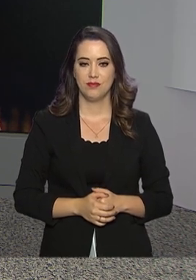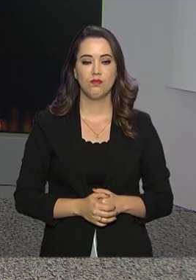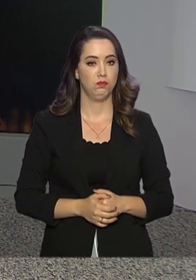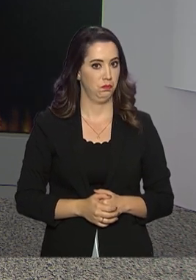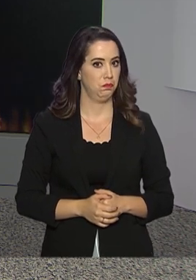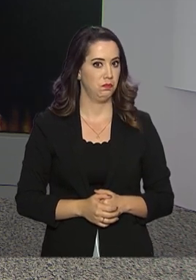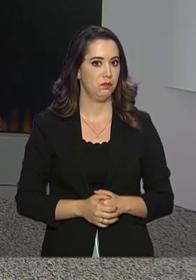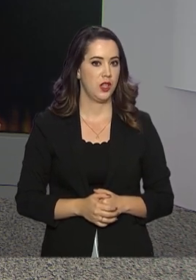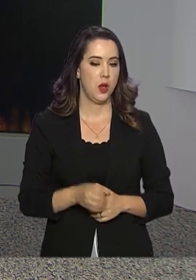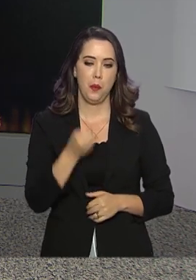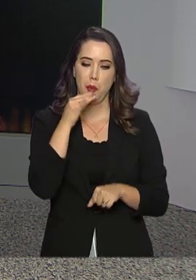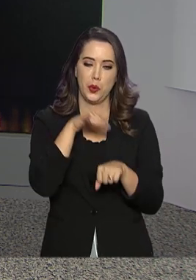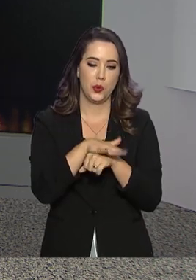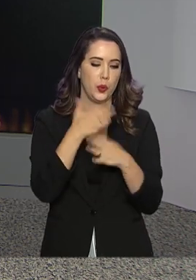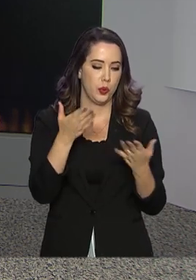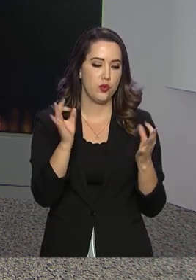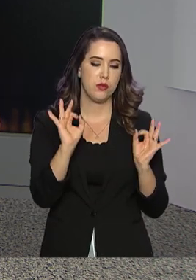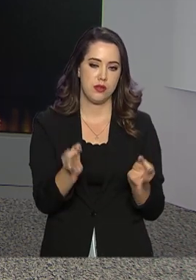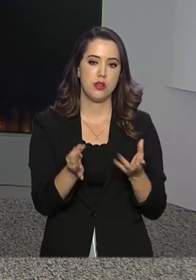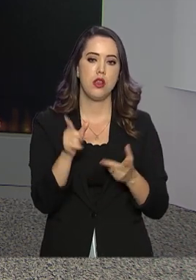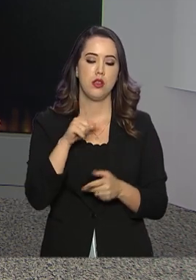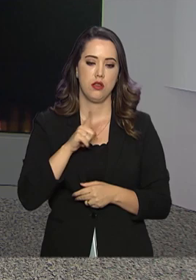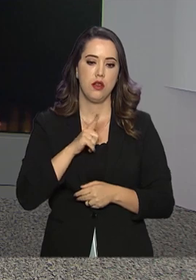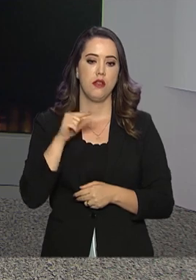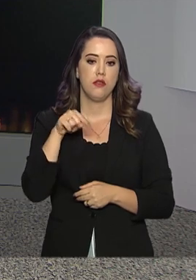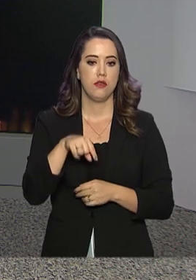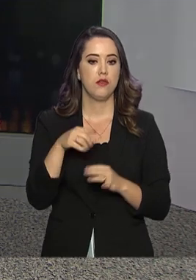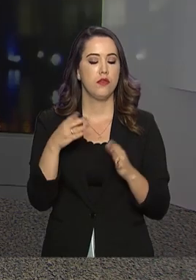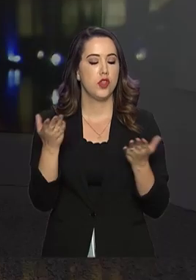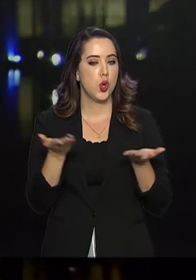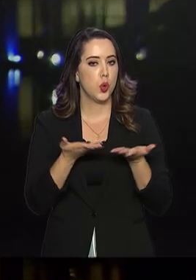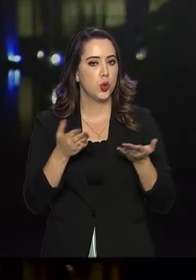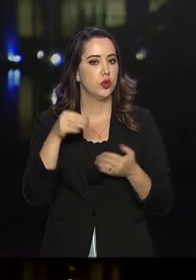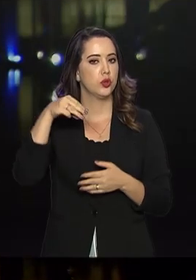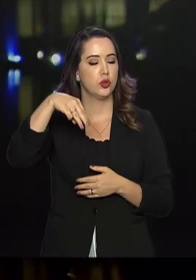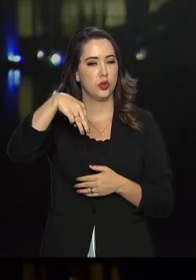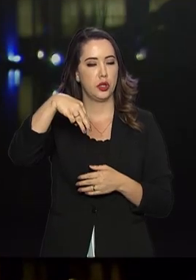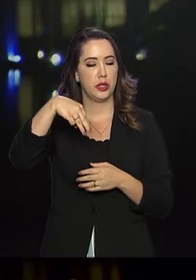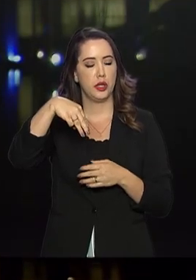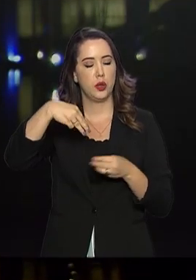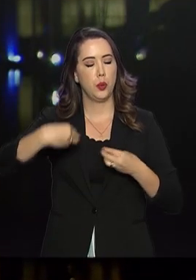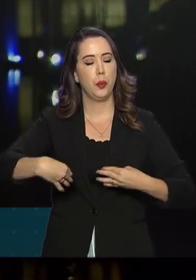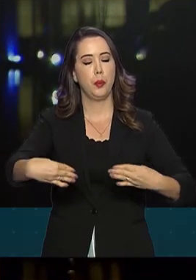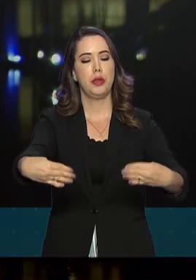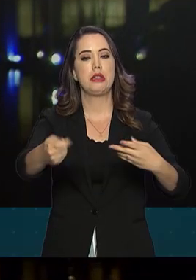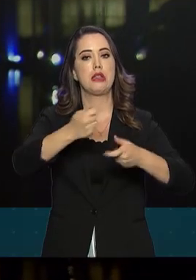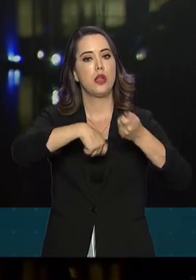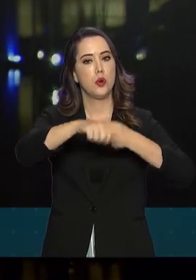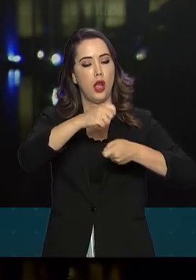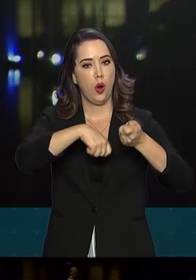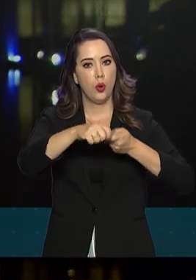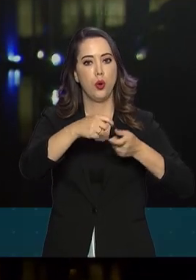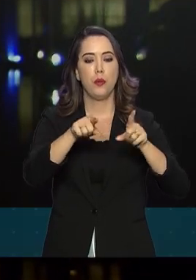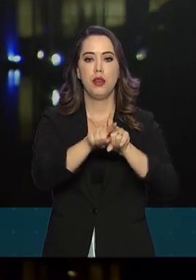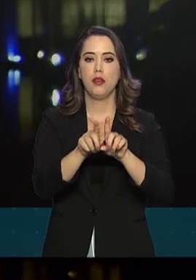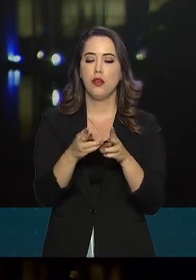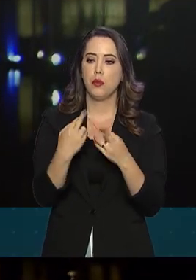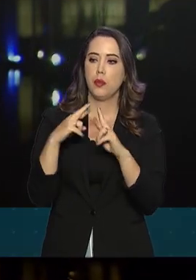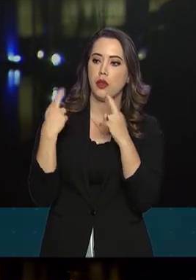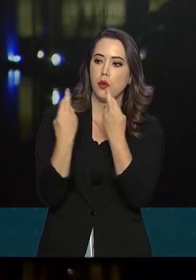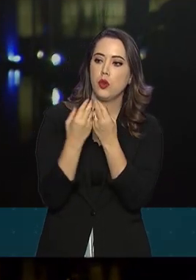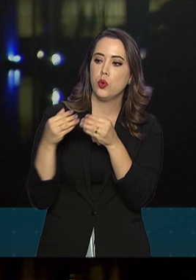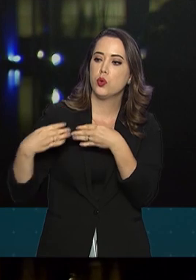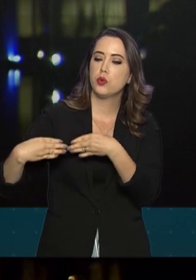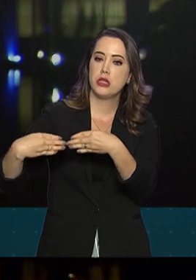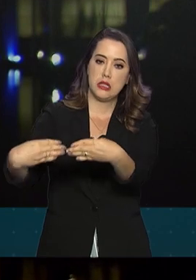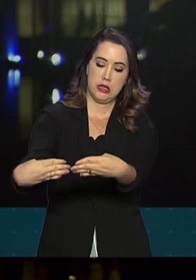Exato, Roberto. Boa noite para você, boa noite para todo mundo. Teve hoje no Ministério da Economia, aqui mesmo na esplanada dos ministérios, uma reunião entre ministros